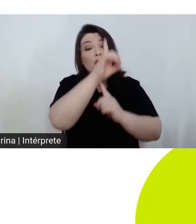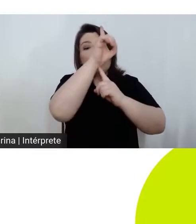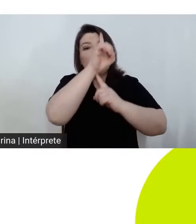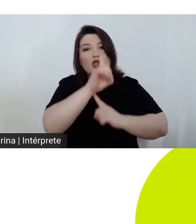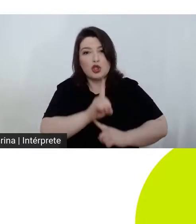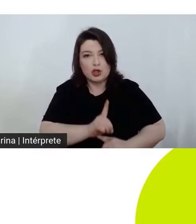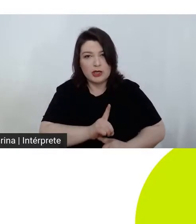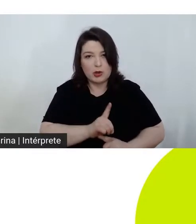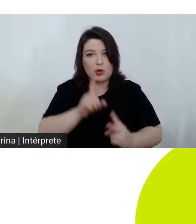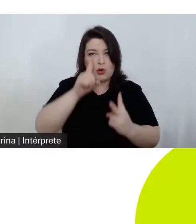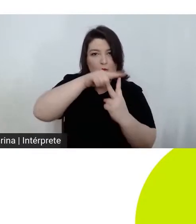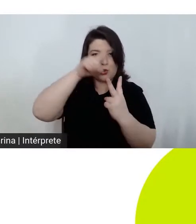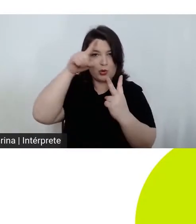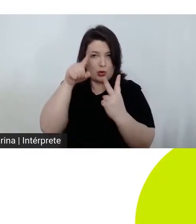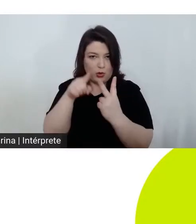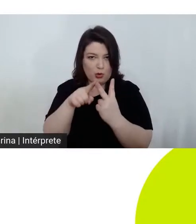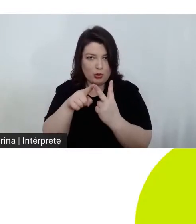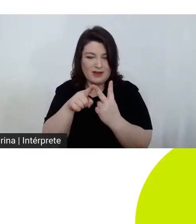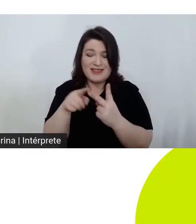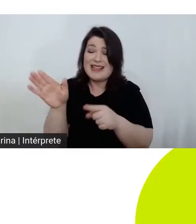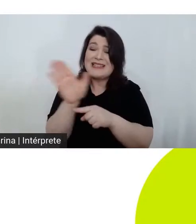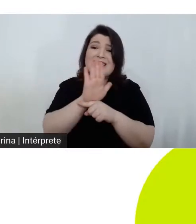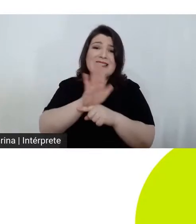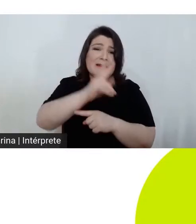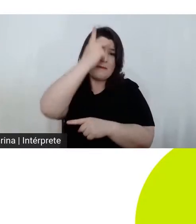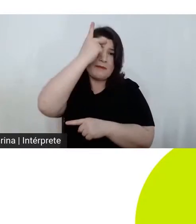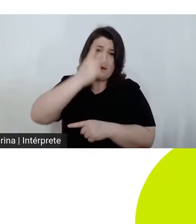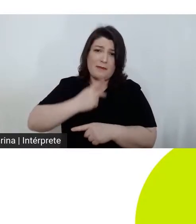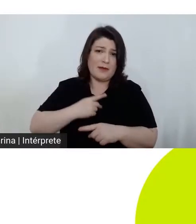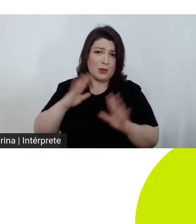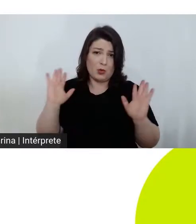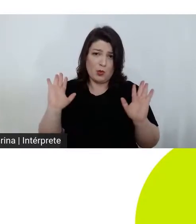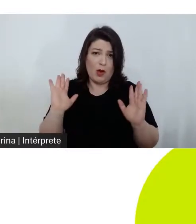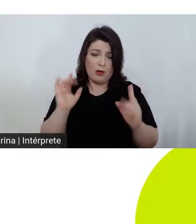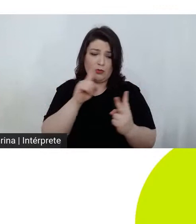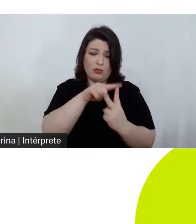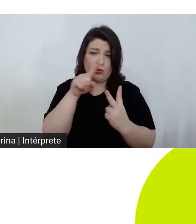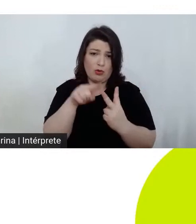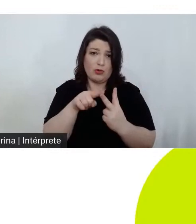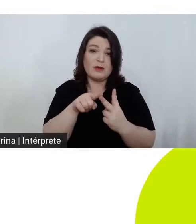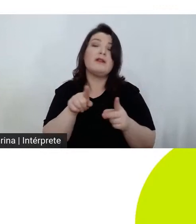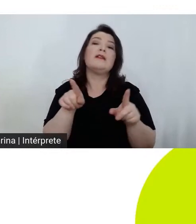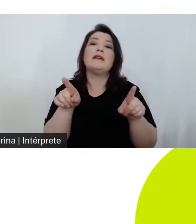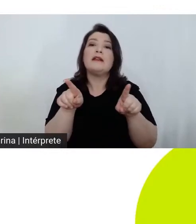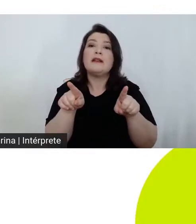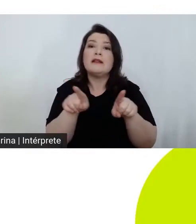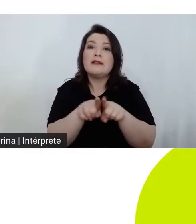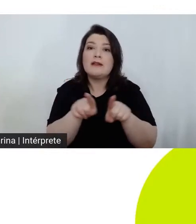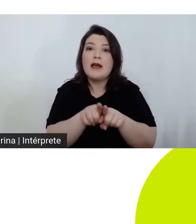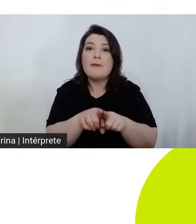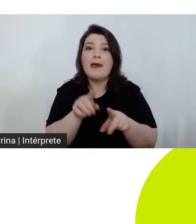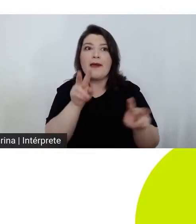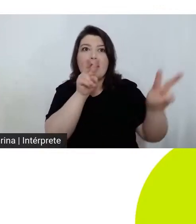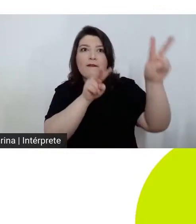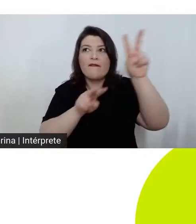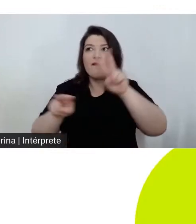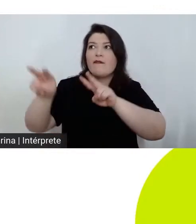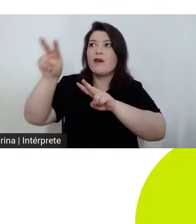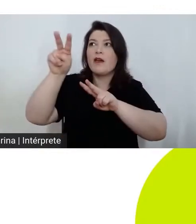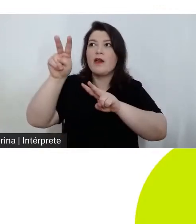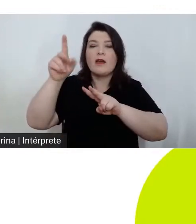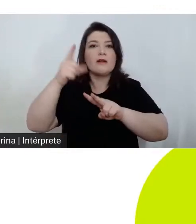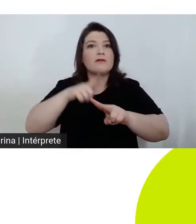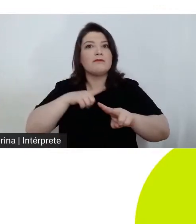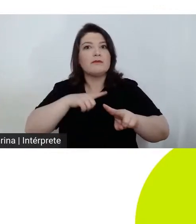Josh Safford, fazem um cinema autoral, não há dúvida nenhuma. Tem uma cuidadosa ambientação visual e sonora no